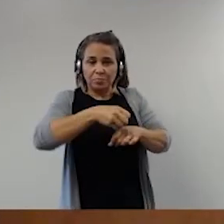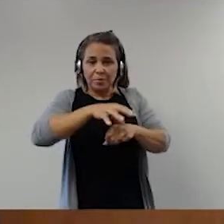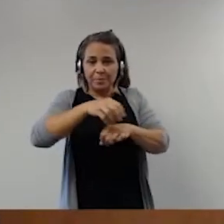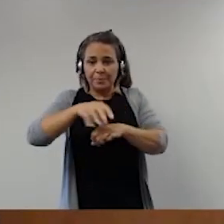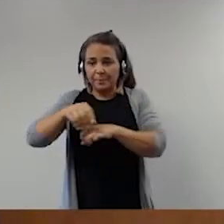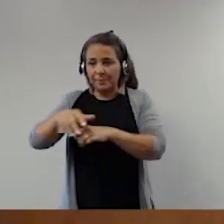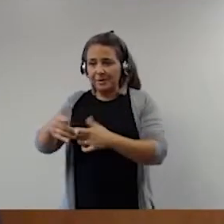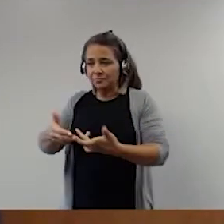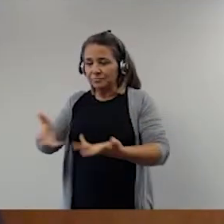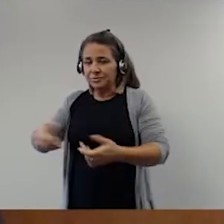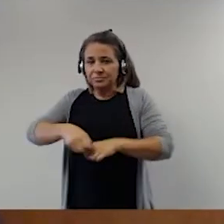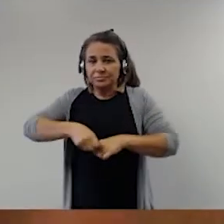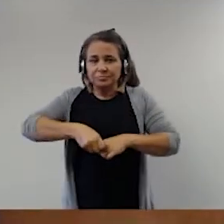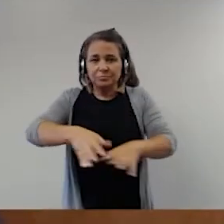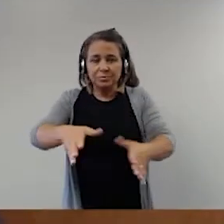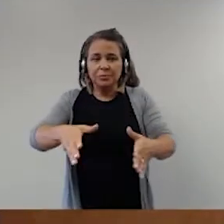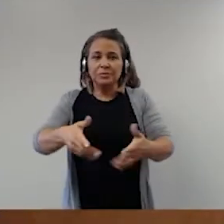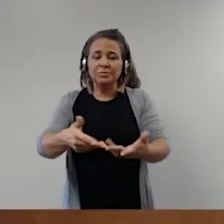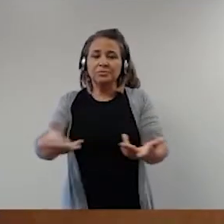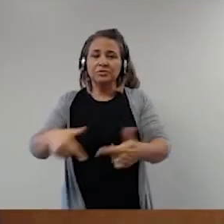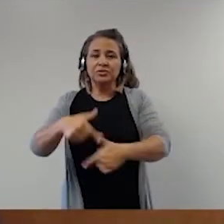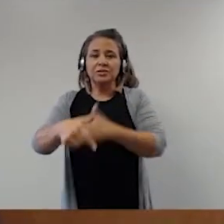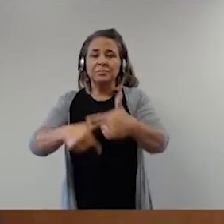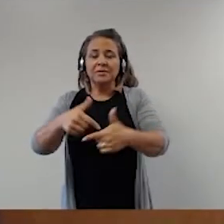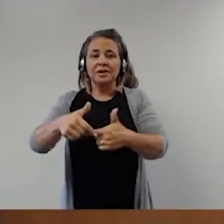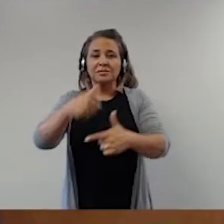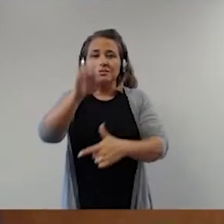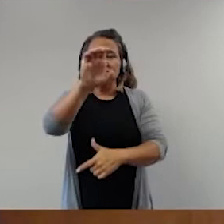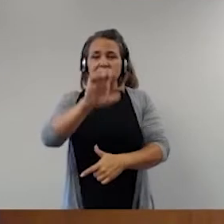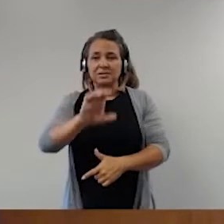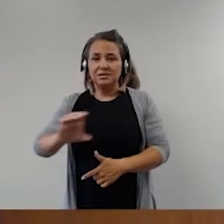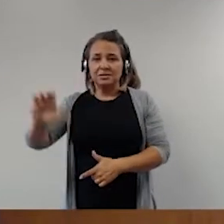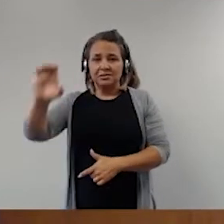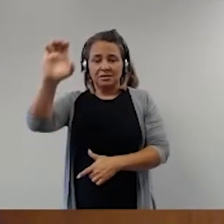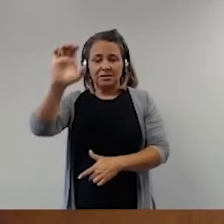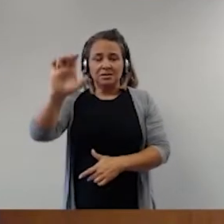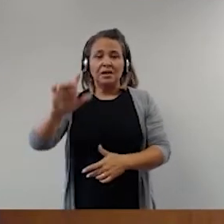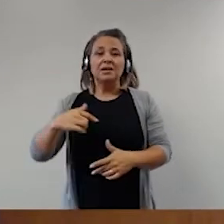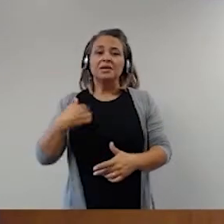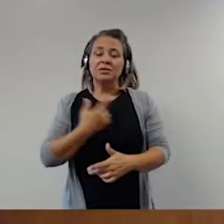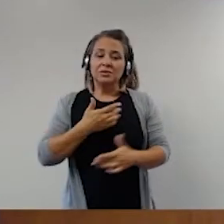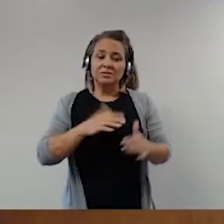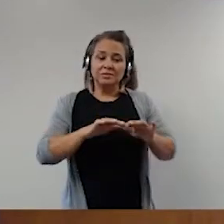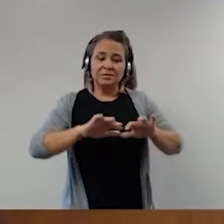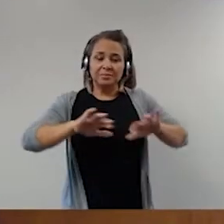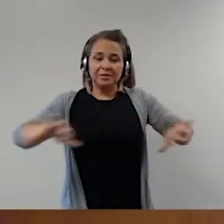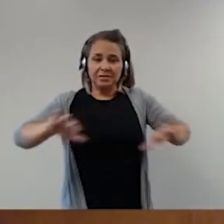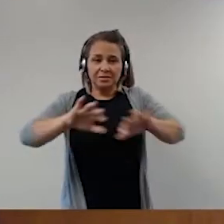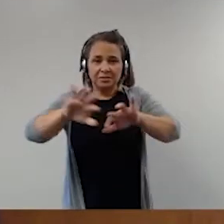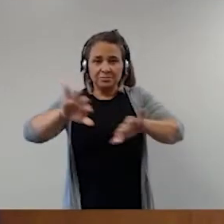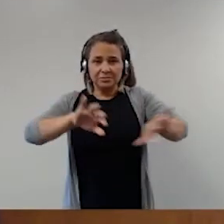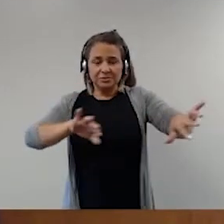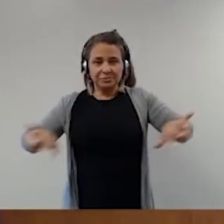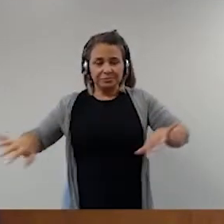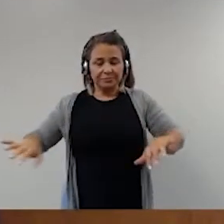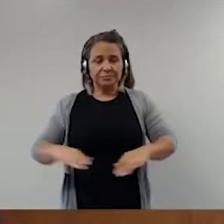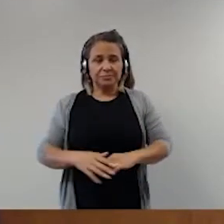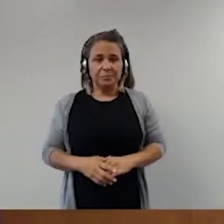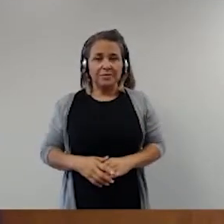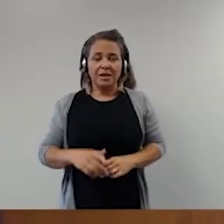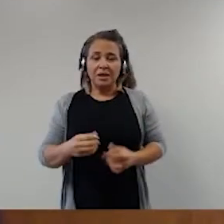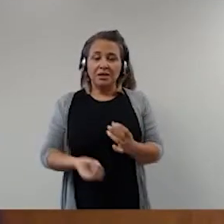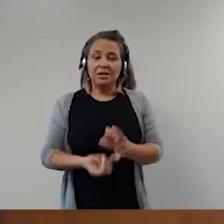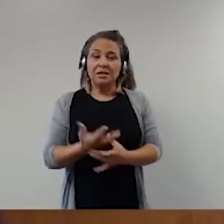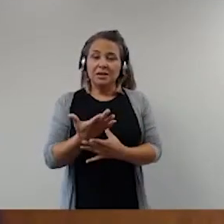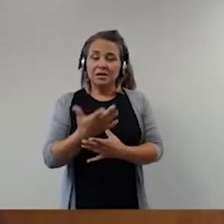estatais que nós chamamos de separação e harmonia entre os poderes que cria uma espécie de